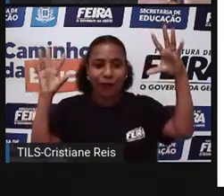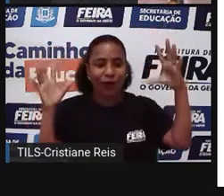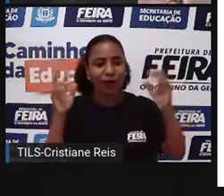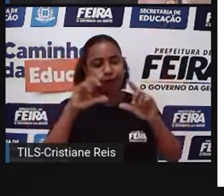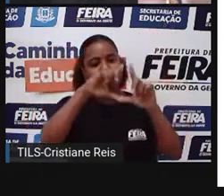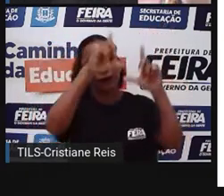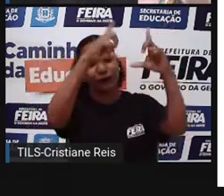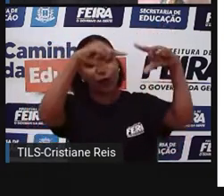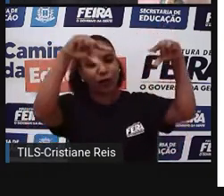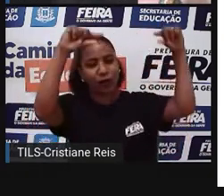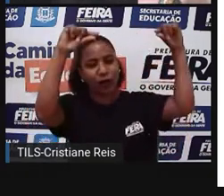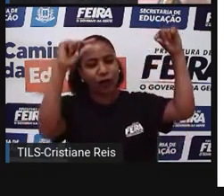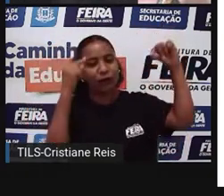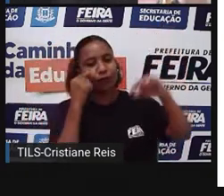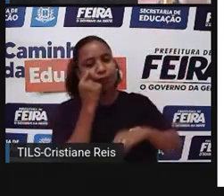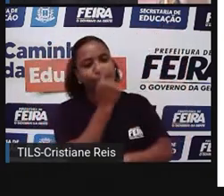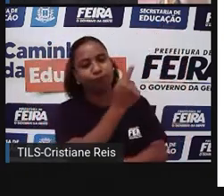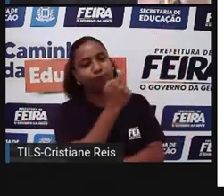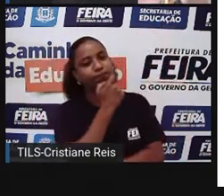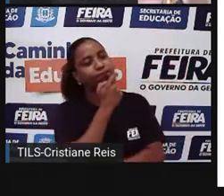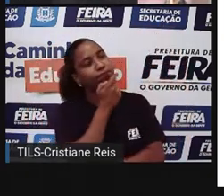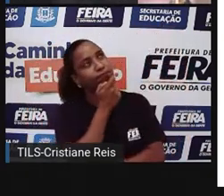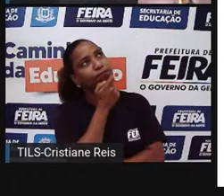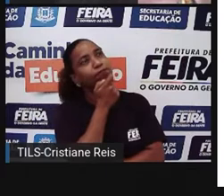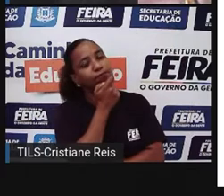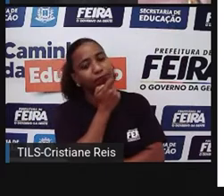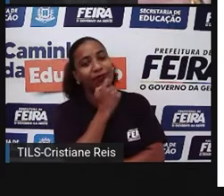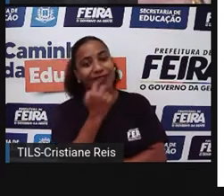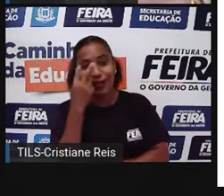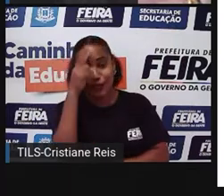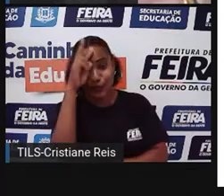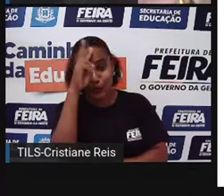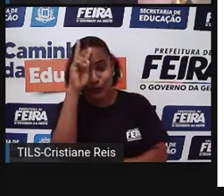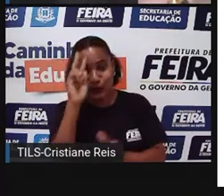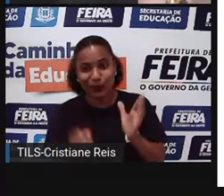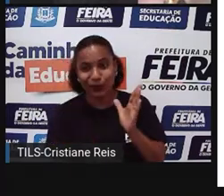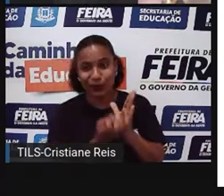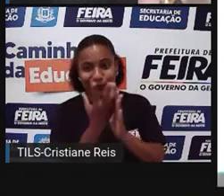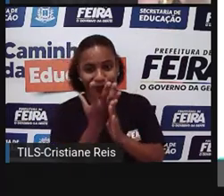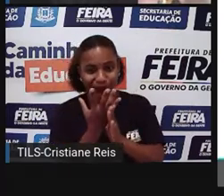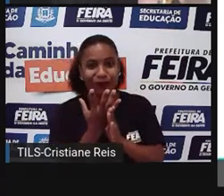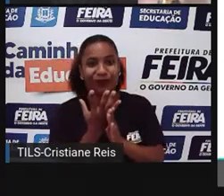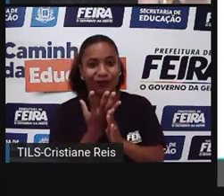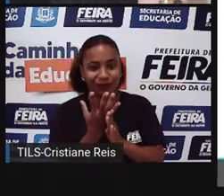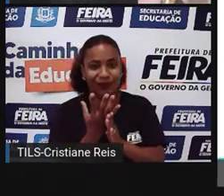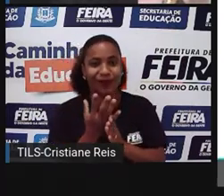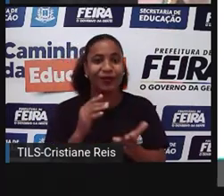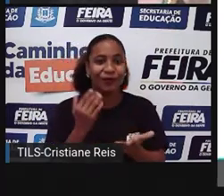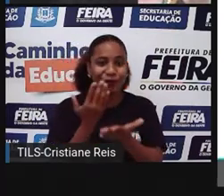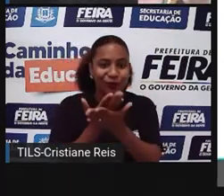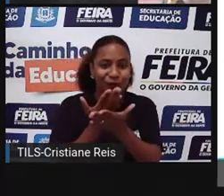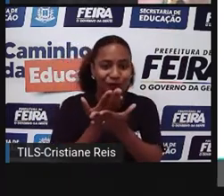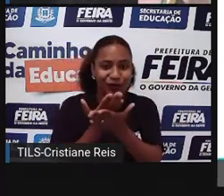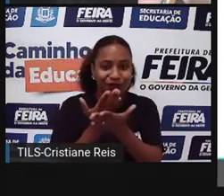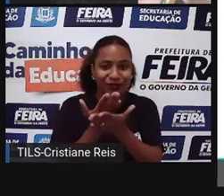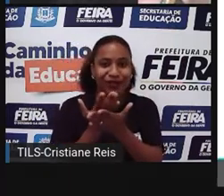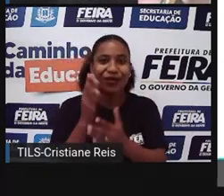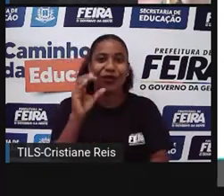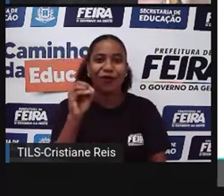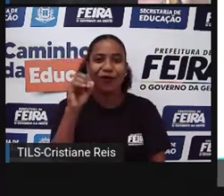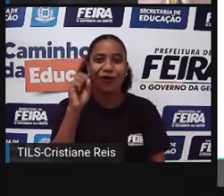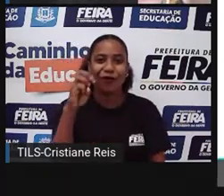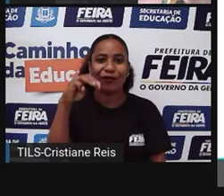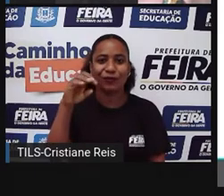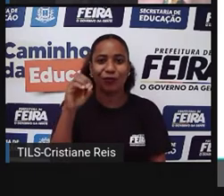questionamentos e fizeram surgir histórias. E aí, surgiram as cosmogonias. O que são cosmogonias? São